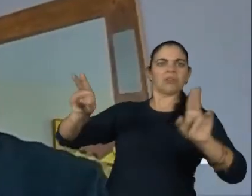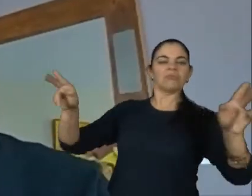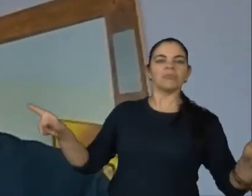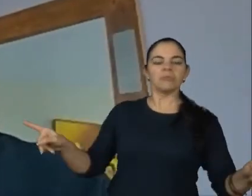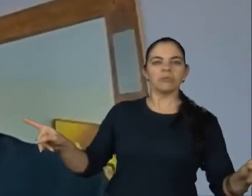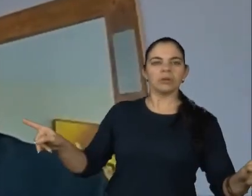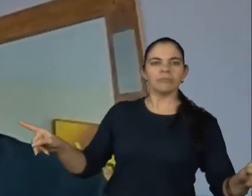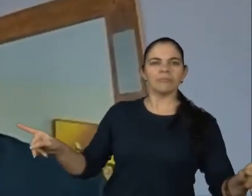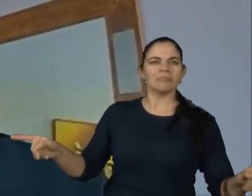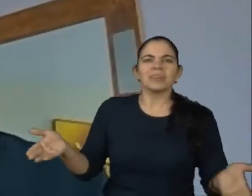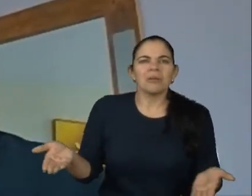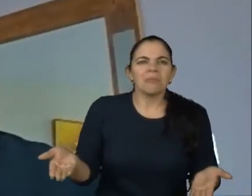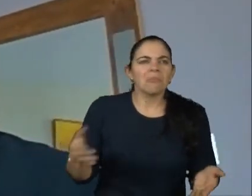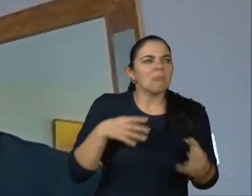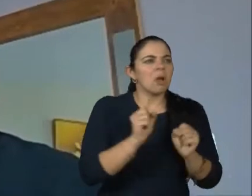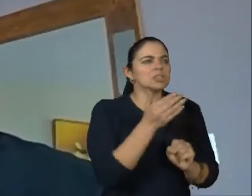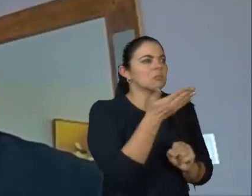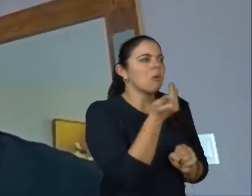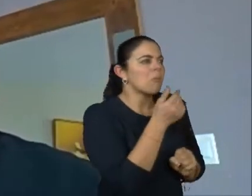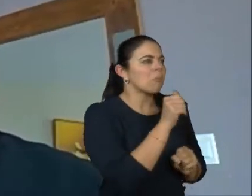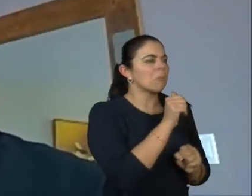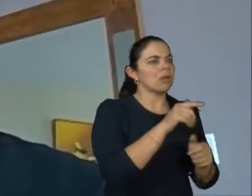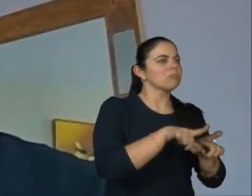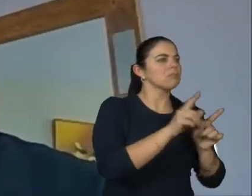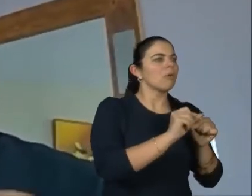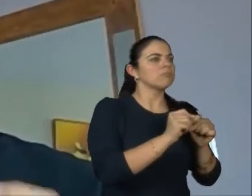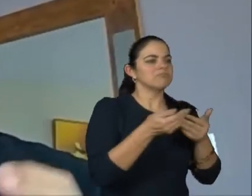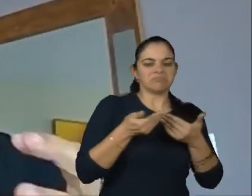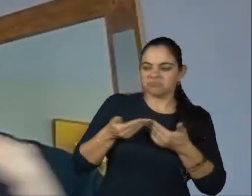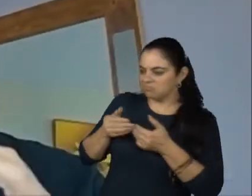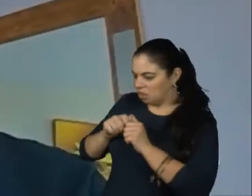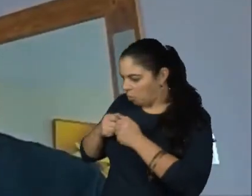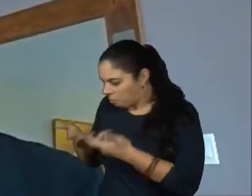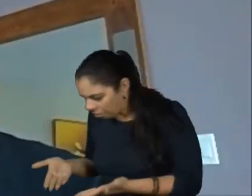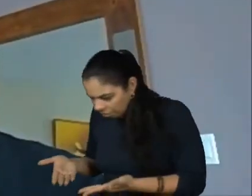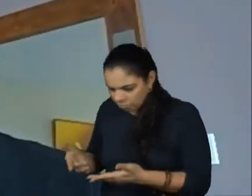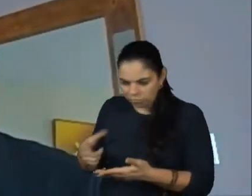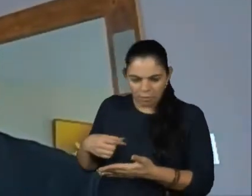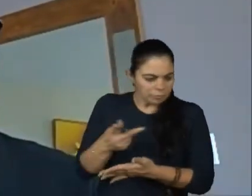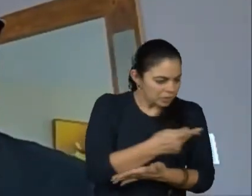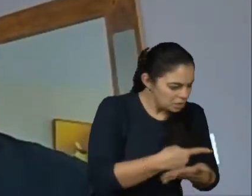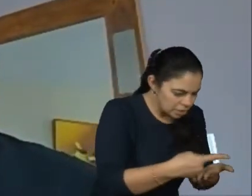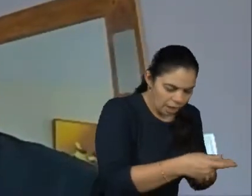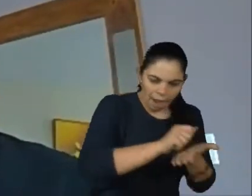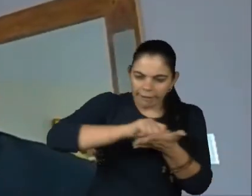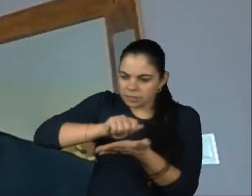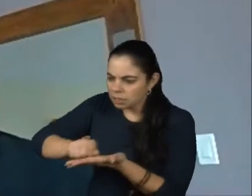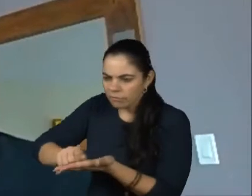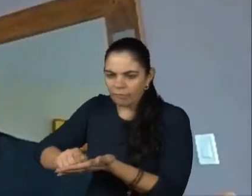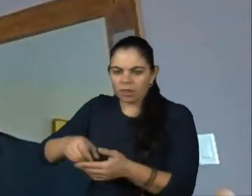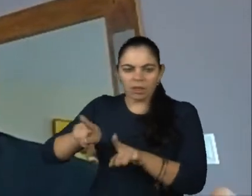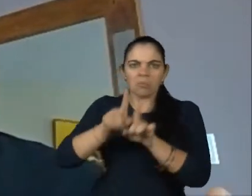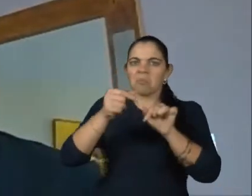ou derrubar a comida, seja para tentar encaixar um lego, seja para tentar desenhar alguma coisa, seja para